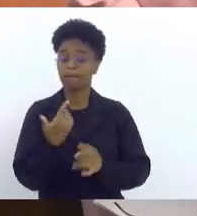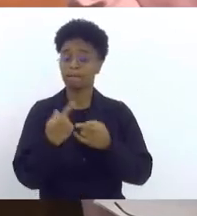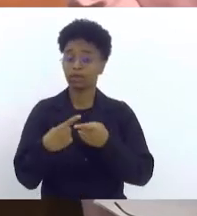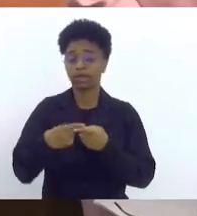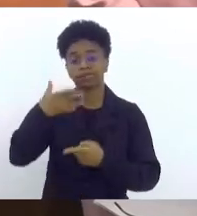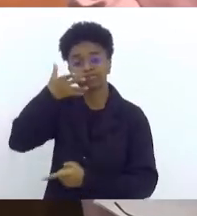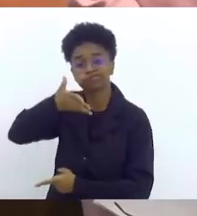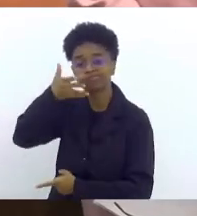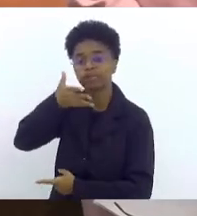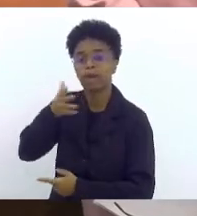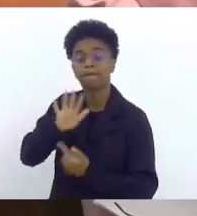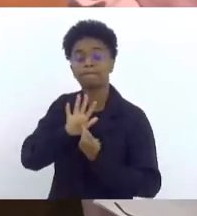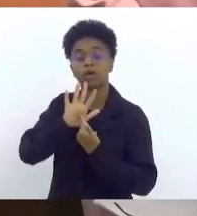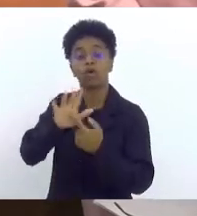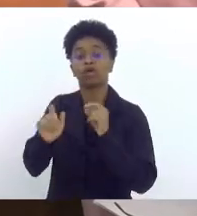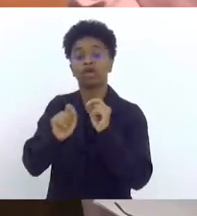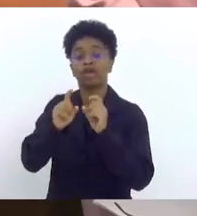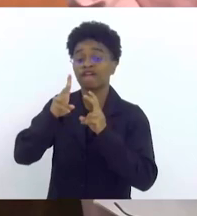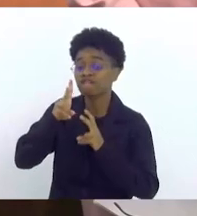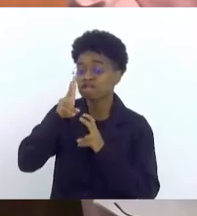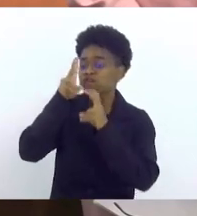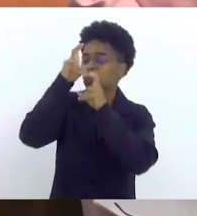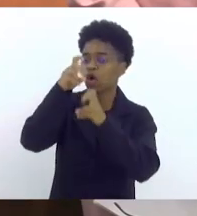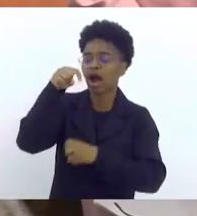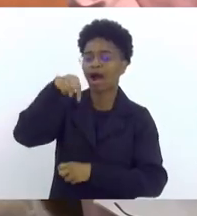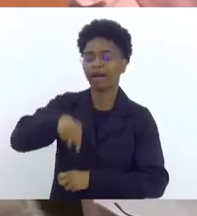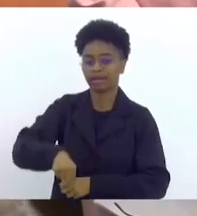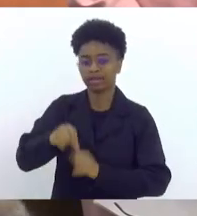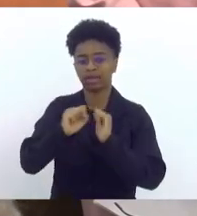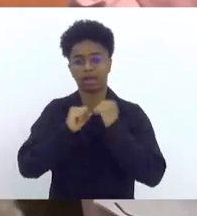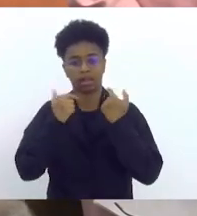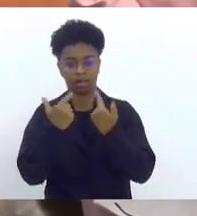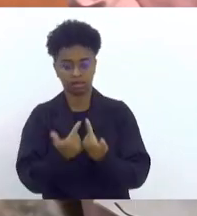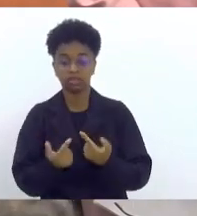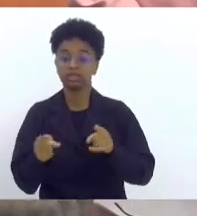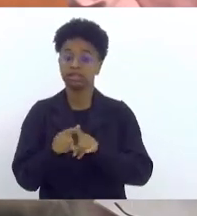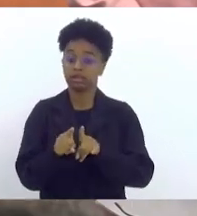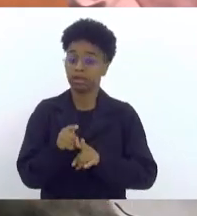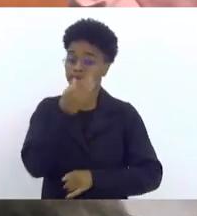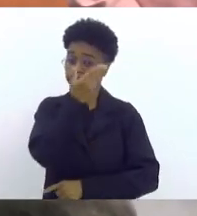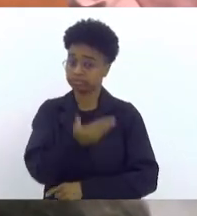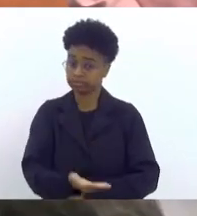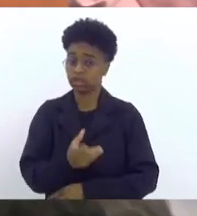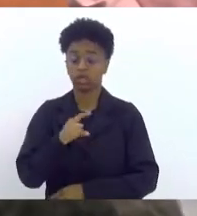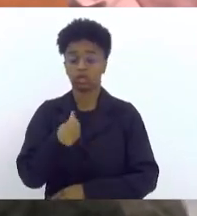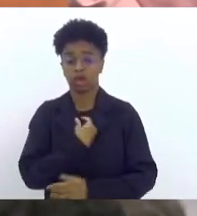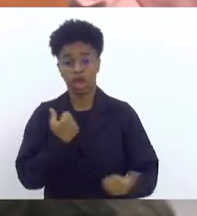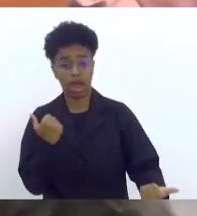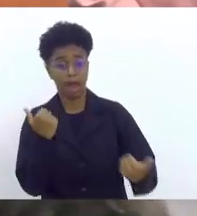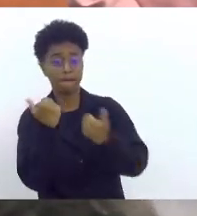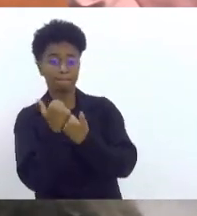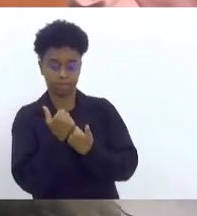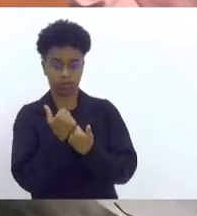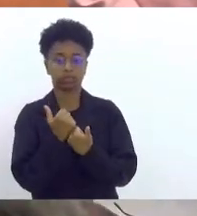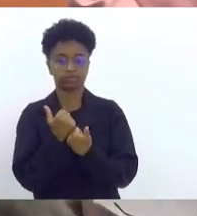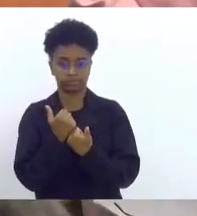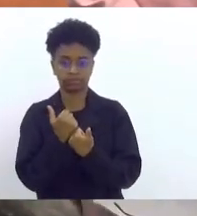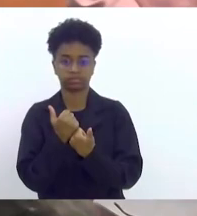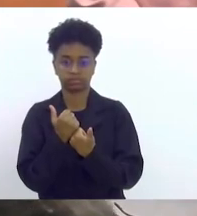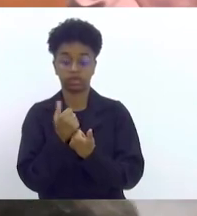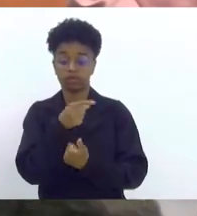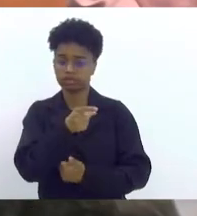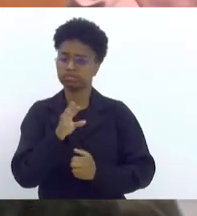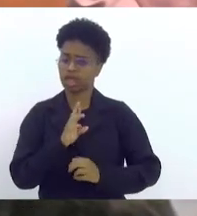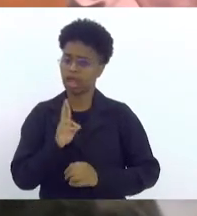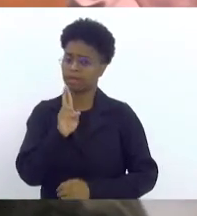é uma expressão de fortalecimento do parlamento fluminense e vossa excelência tem aqui o nosso apoio incondicional, vossa excelência nos